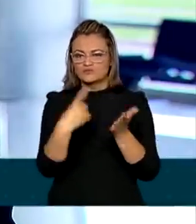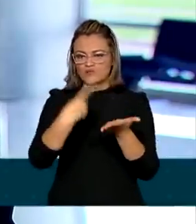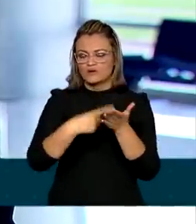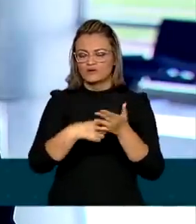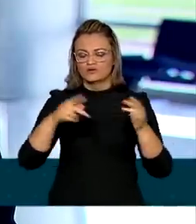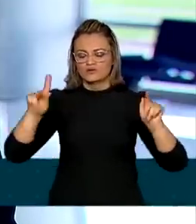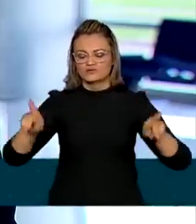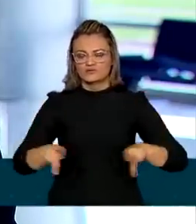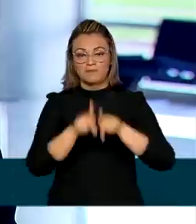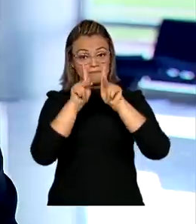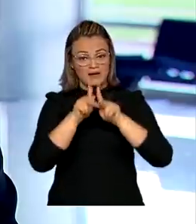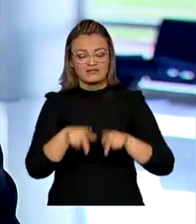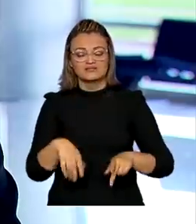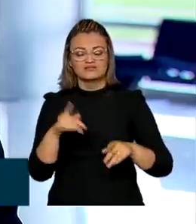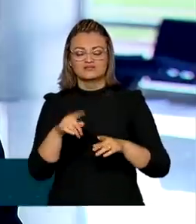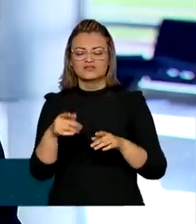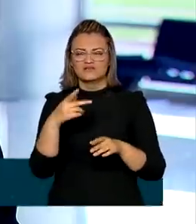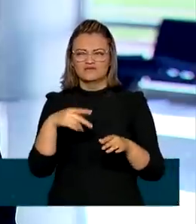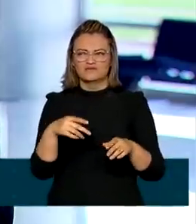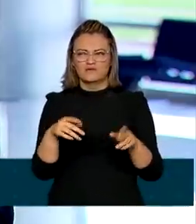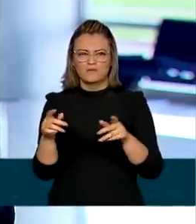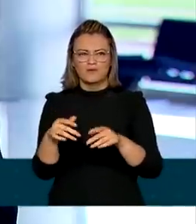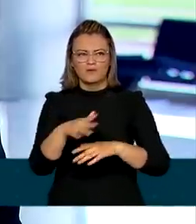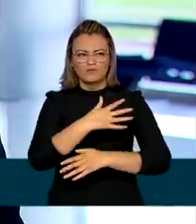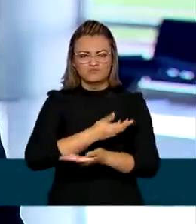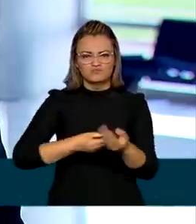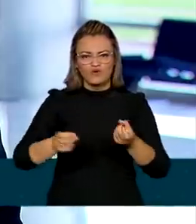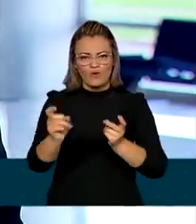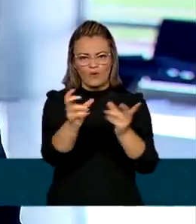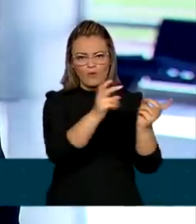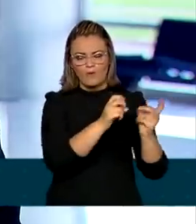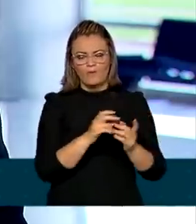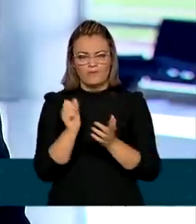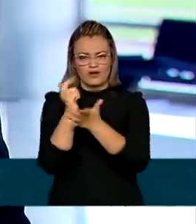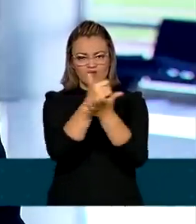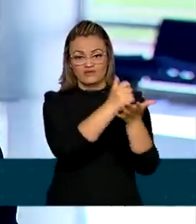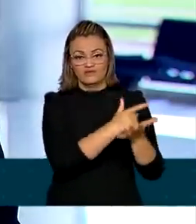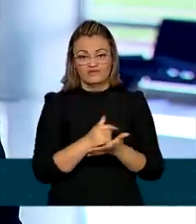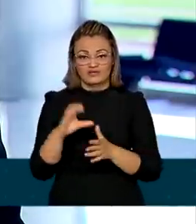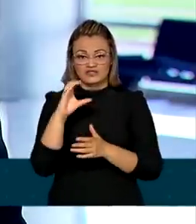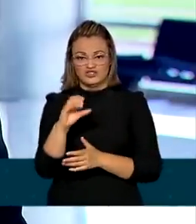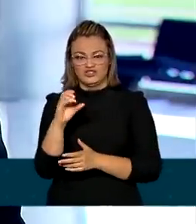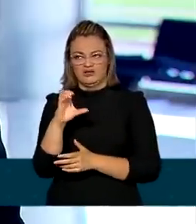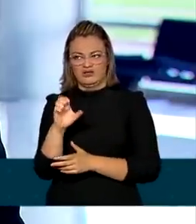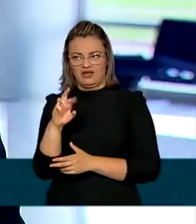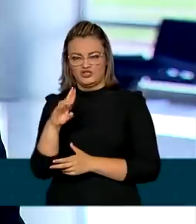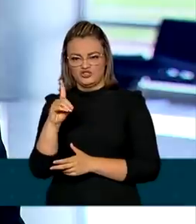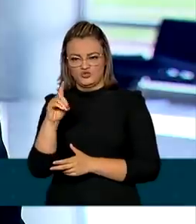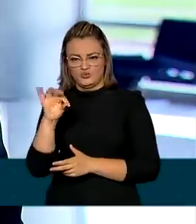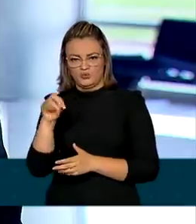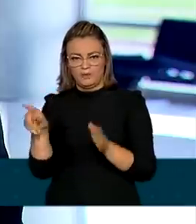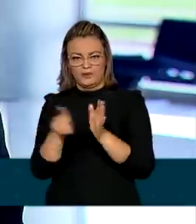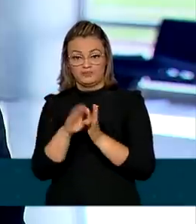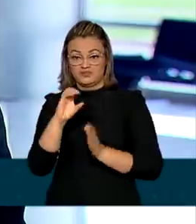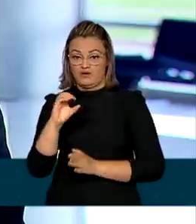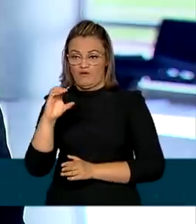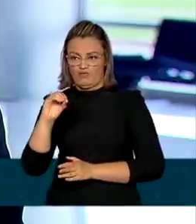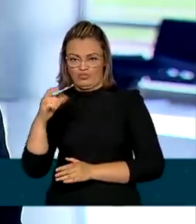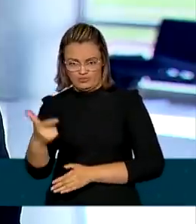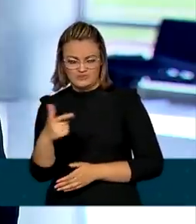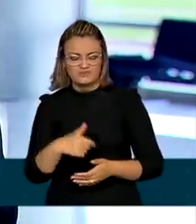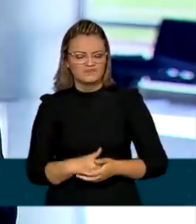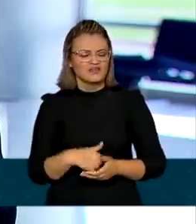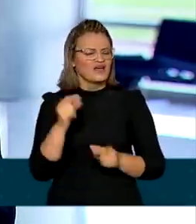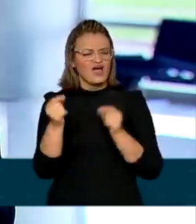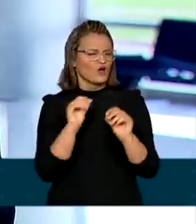Paris que prevê um mercado mundial de compra e venda de créditos de carbono. Neste tipo de comercialização, é